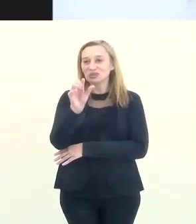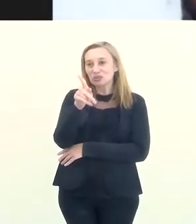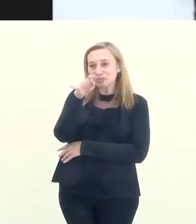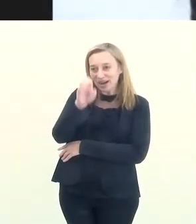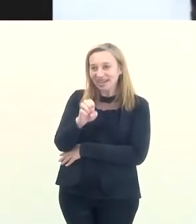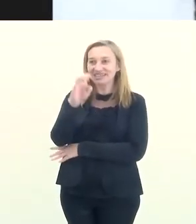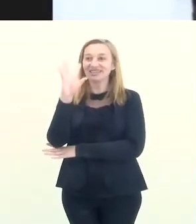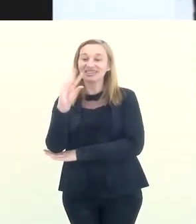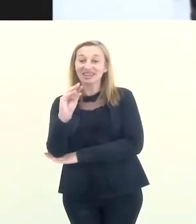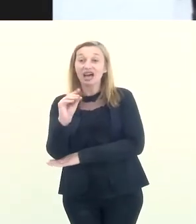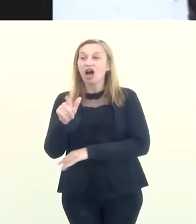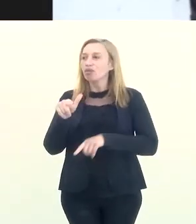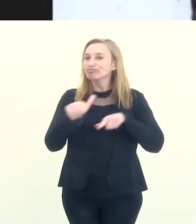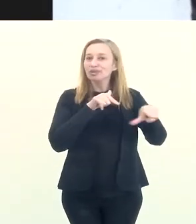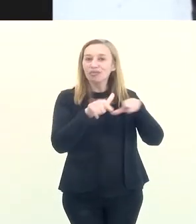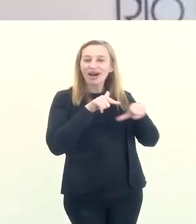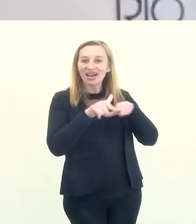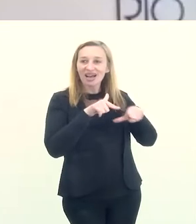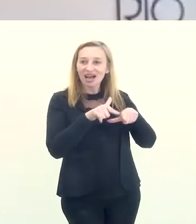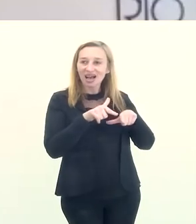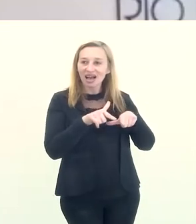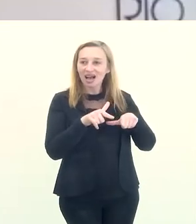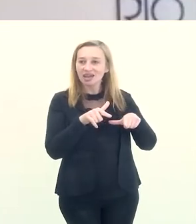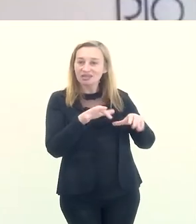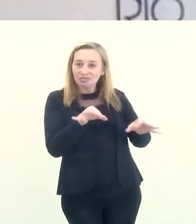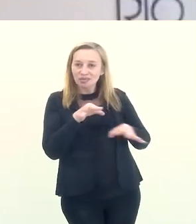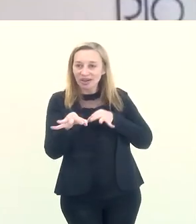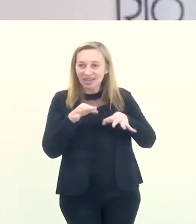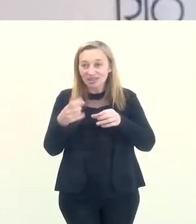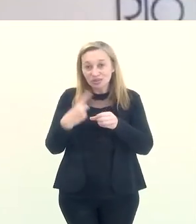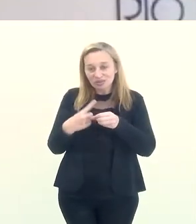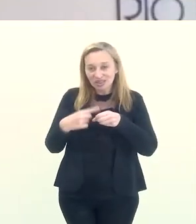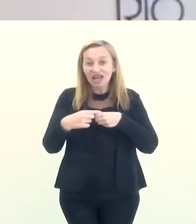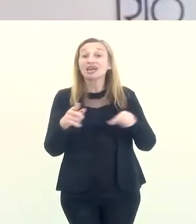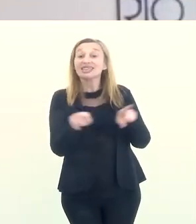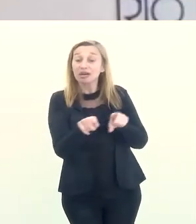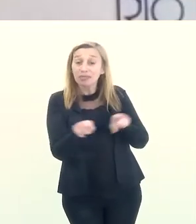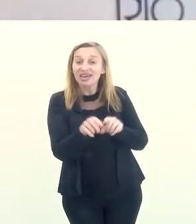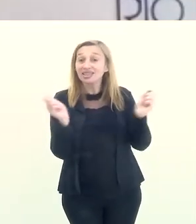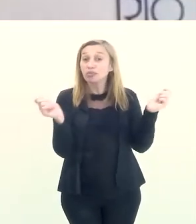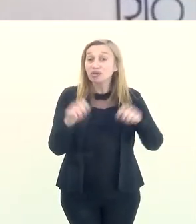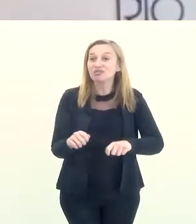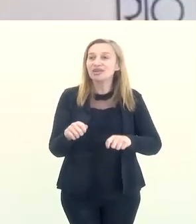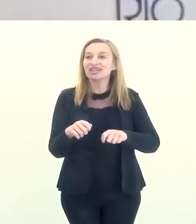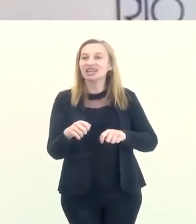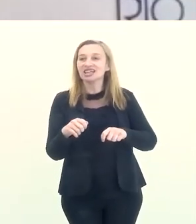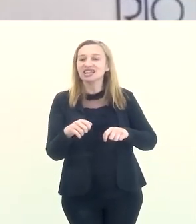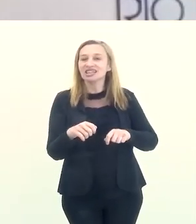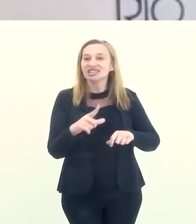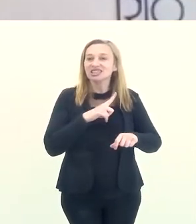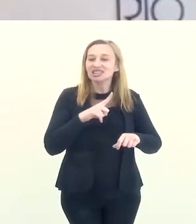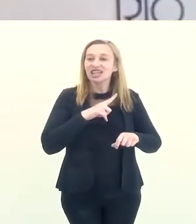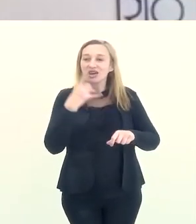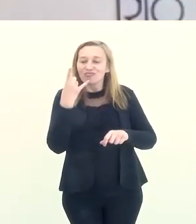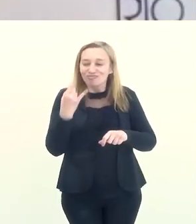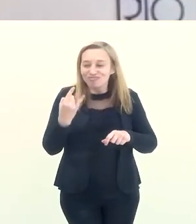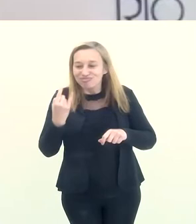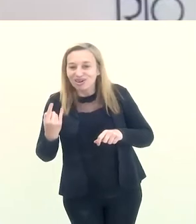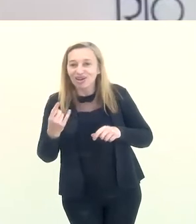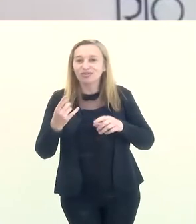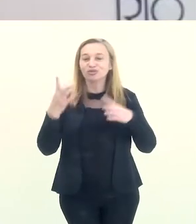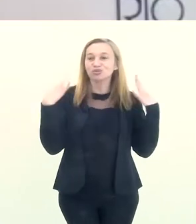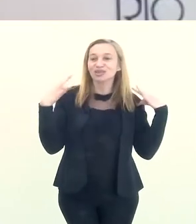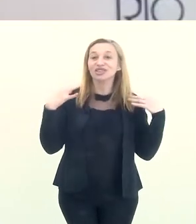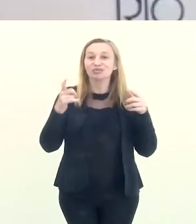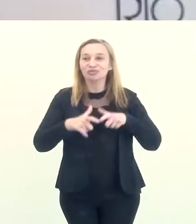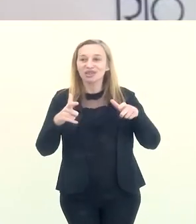instalação do Parque dos Dinossauros. Ao trabalhar as unidades de conservação municipais, também com essa possibilidade de gerar um